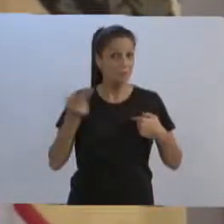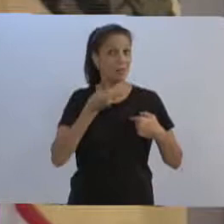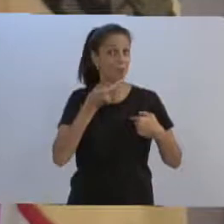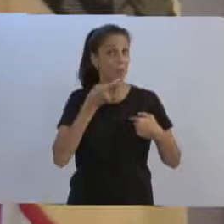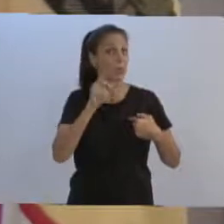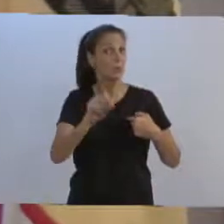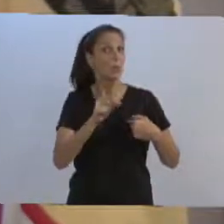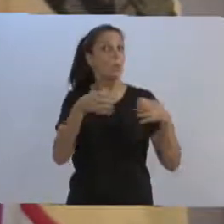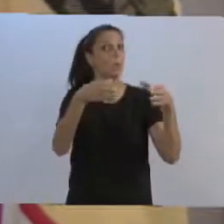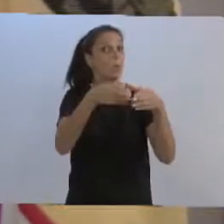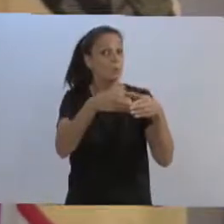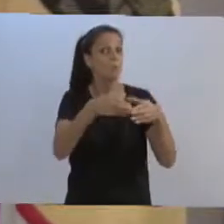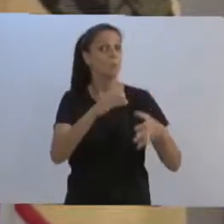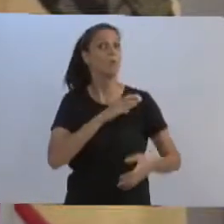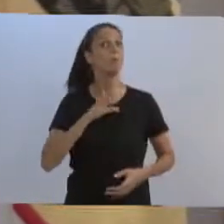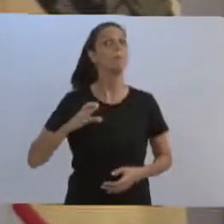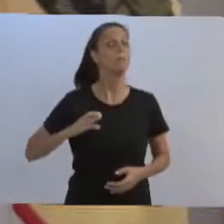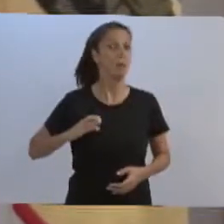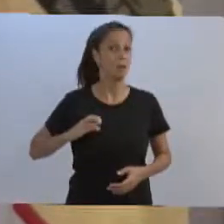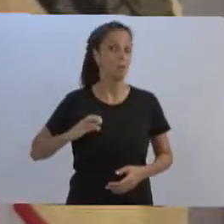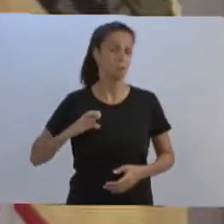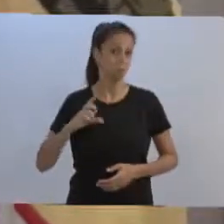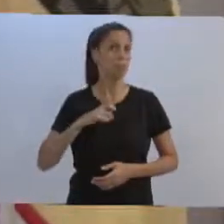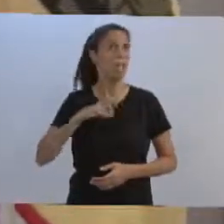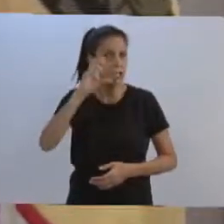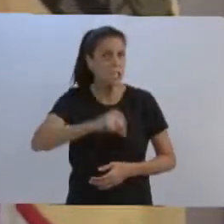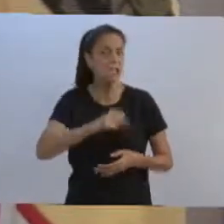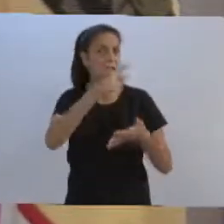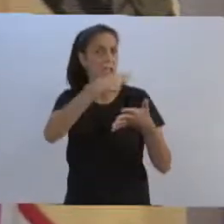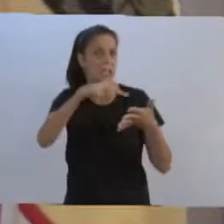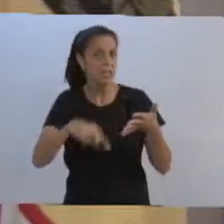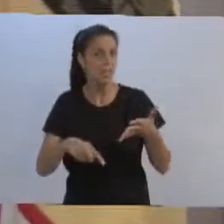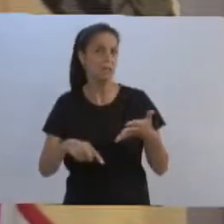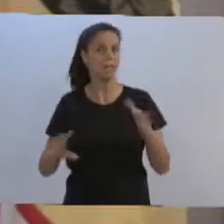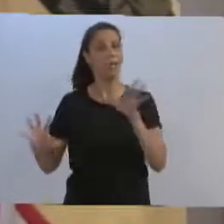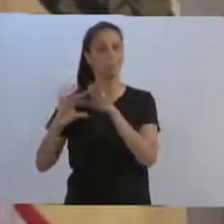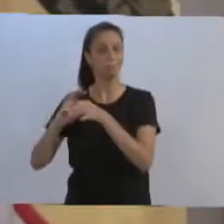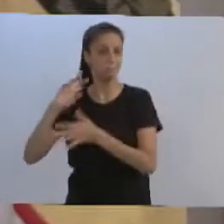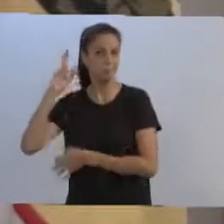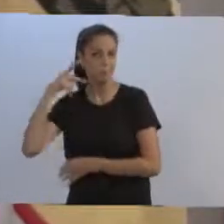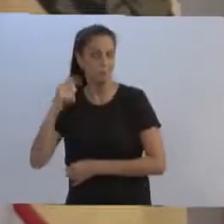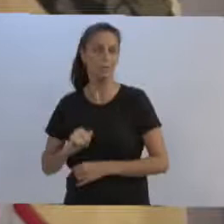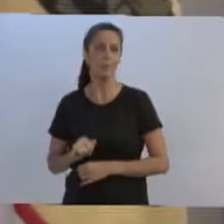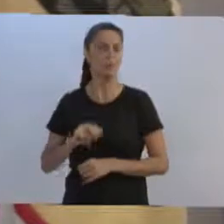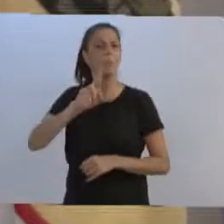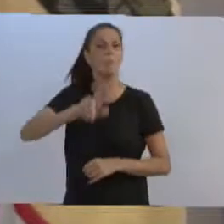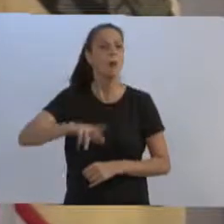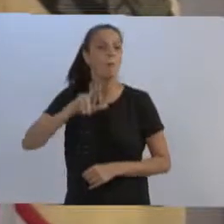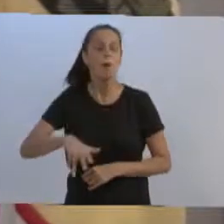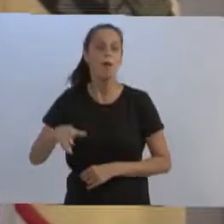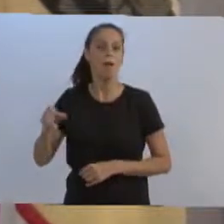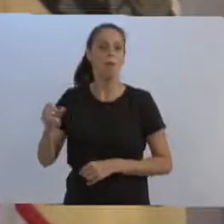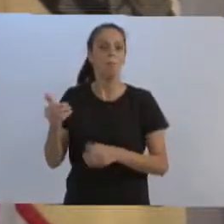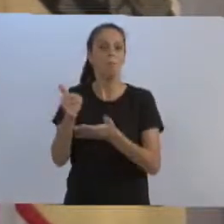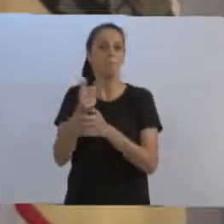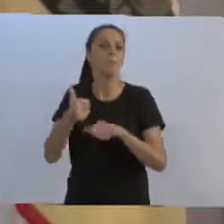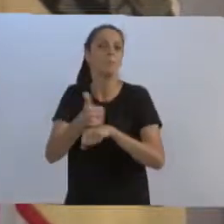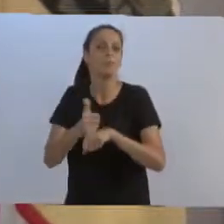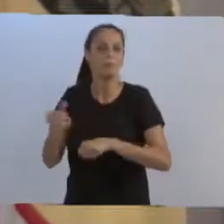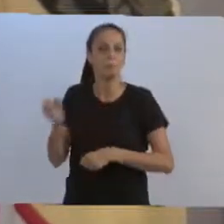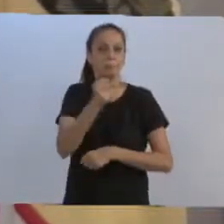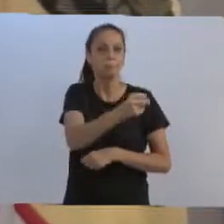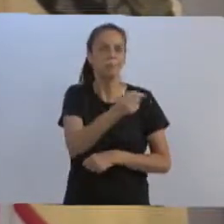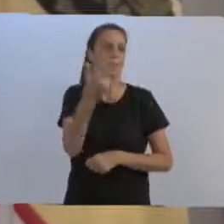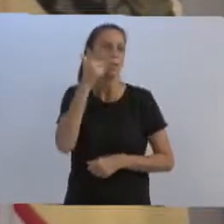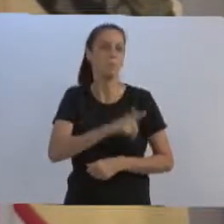Aliás, tem um critério, critério político. Não é o critério da competência, da capacidade. Tenho dito. E o outro